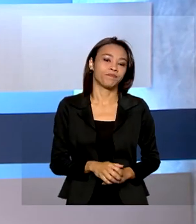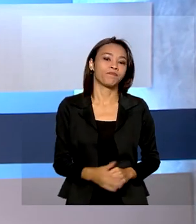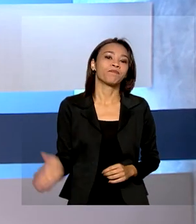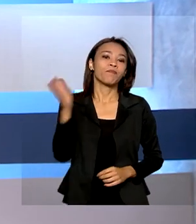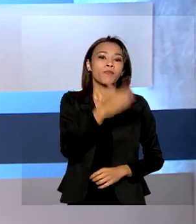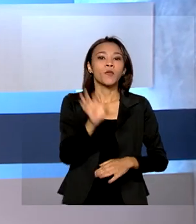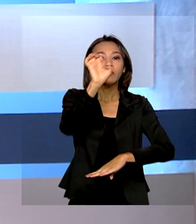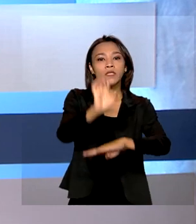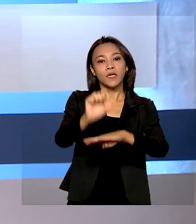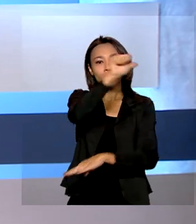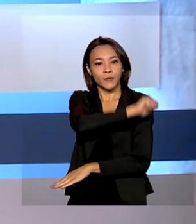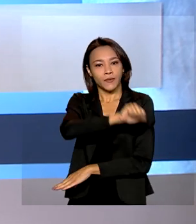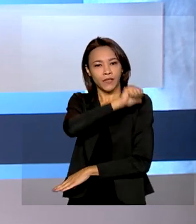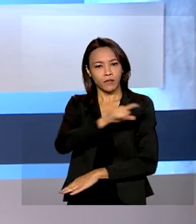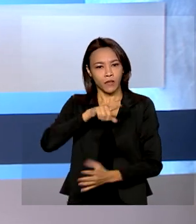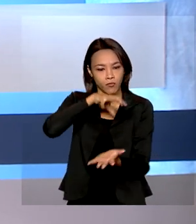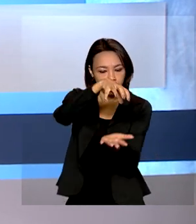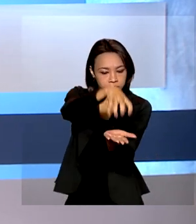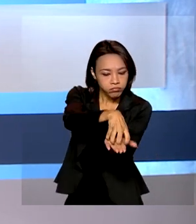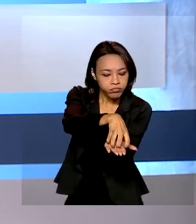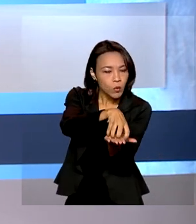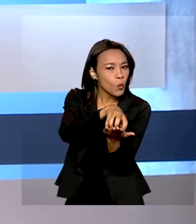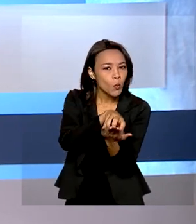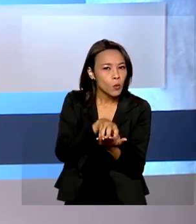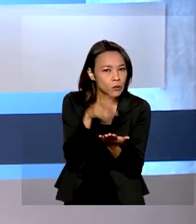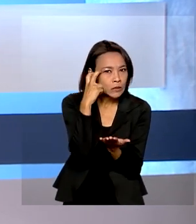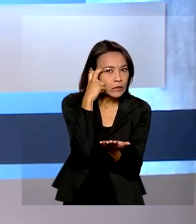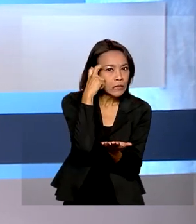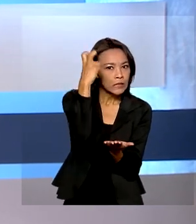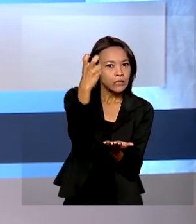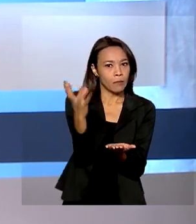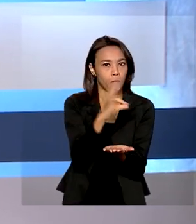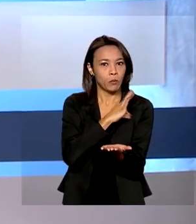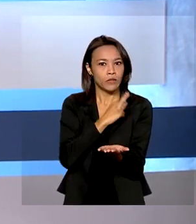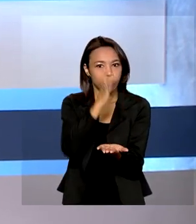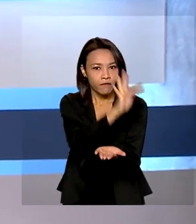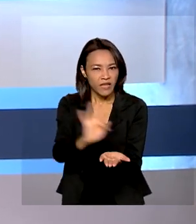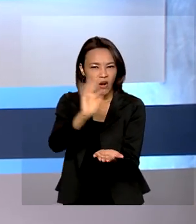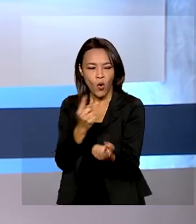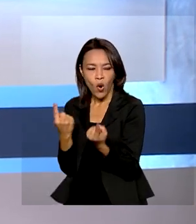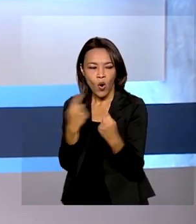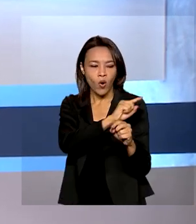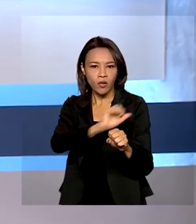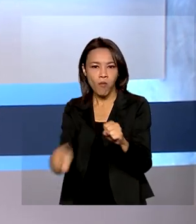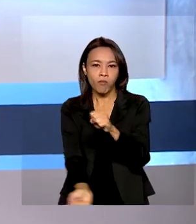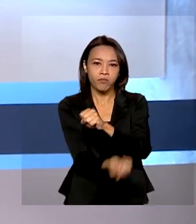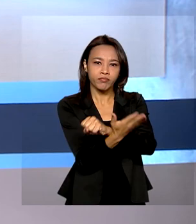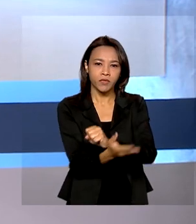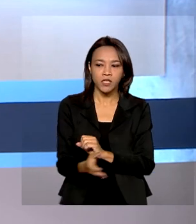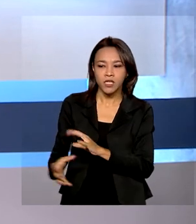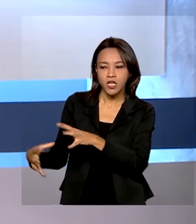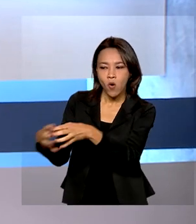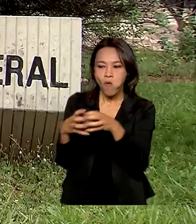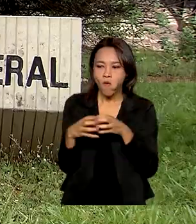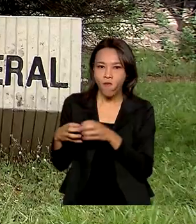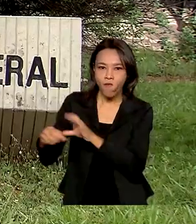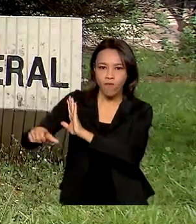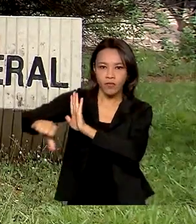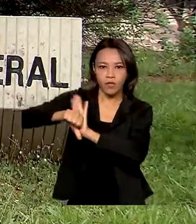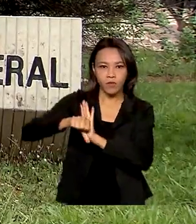Janeiro agora tem um Centro de Inteligência da Polícia Federal com foco no combate à corrupção às facções criminosas.